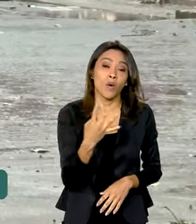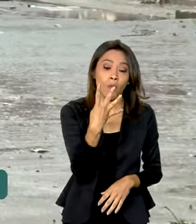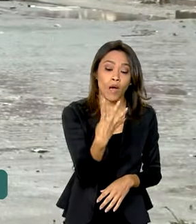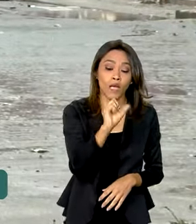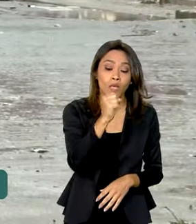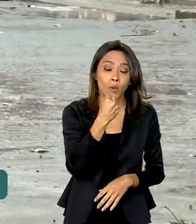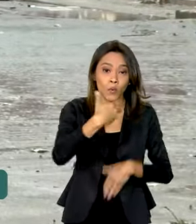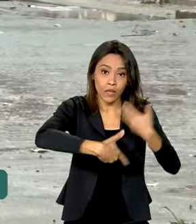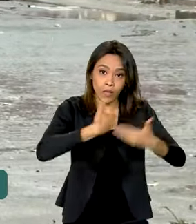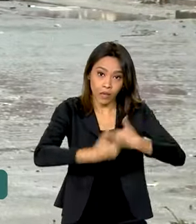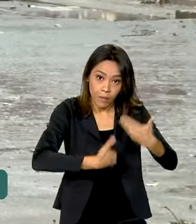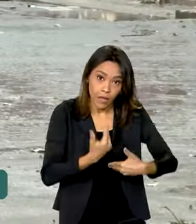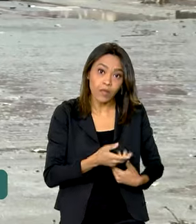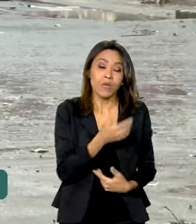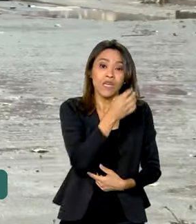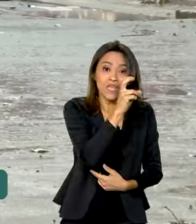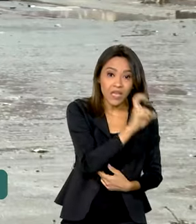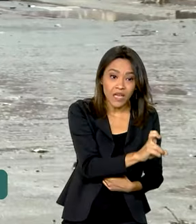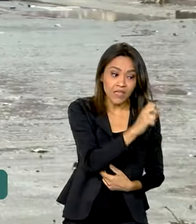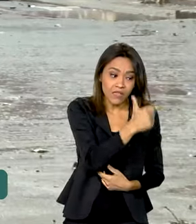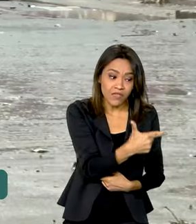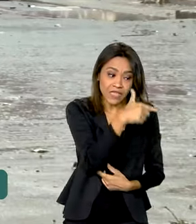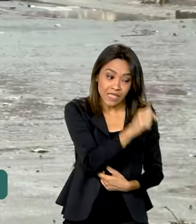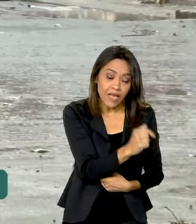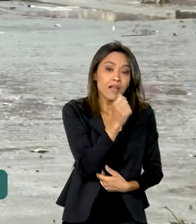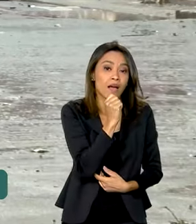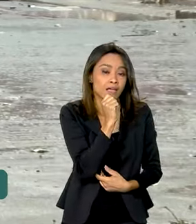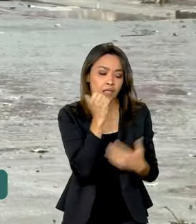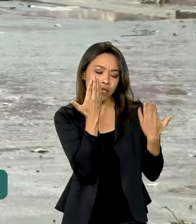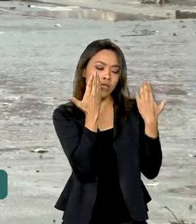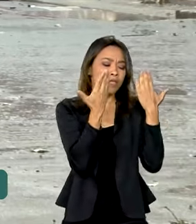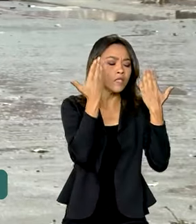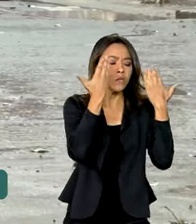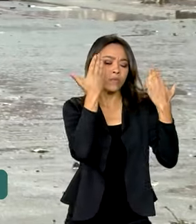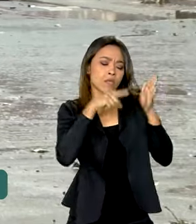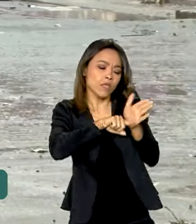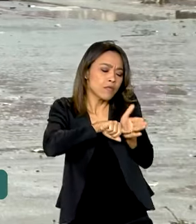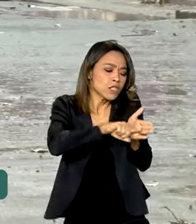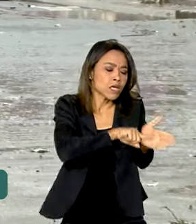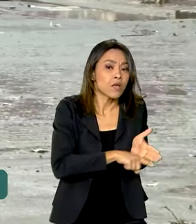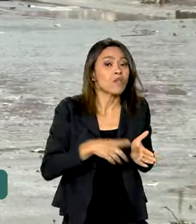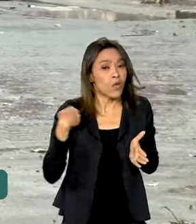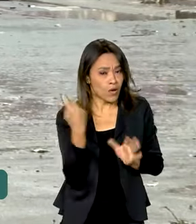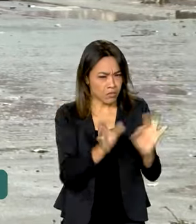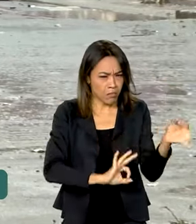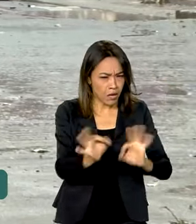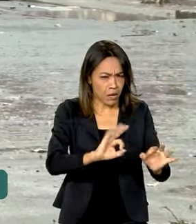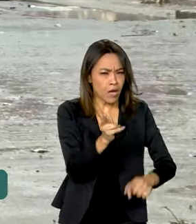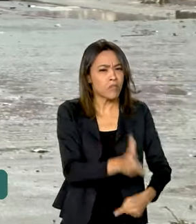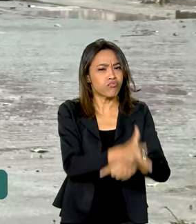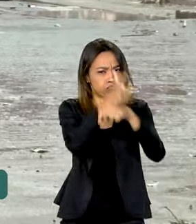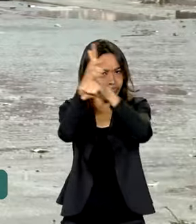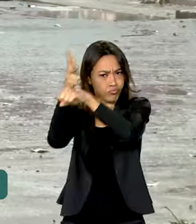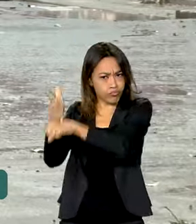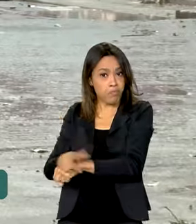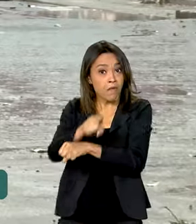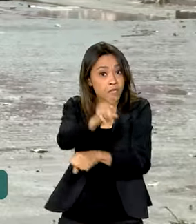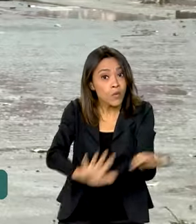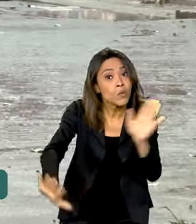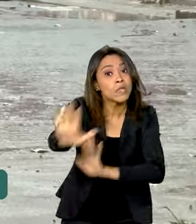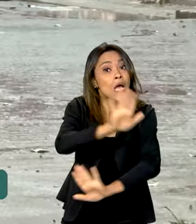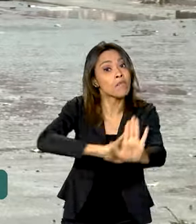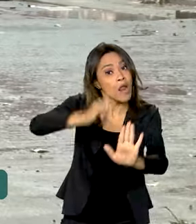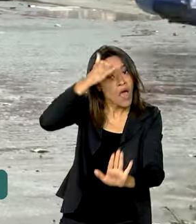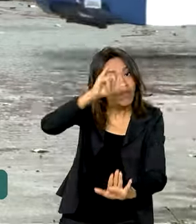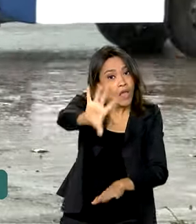e 517 casos estão em investigação. A gente preparou uma reportagem para falar sobre os cuidados para prevenir essa